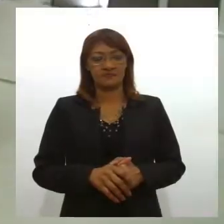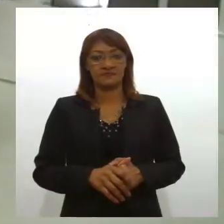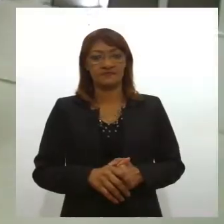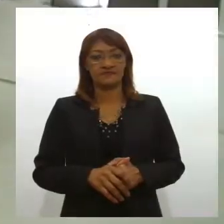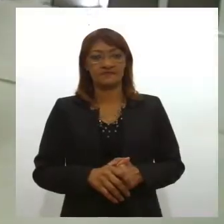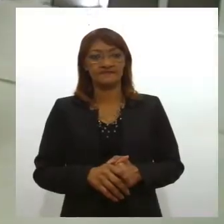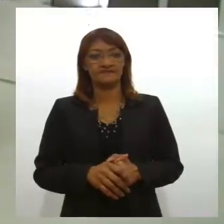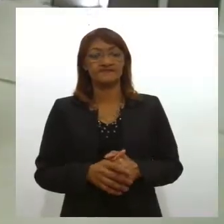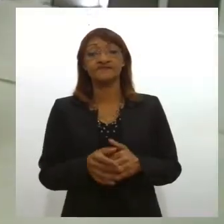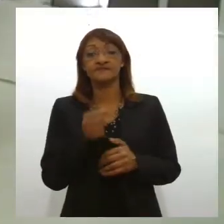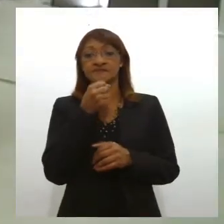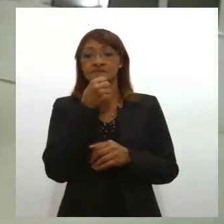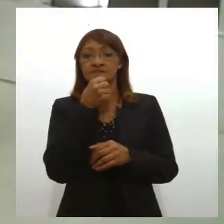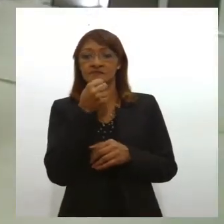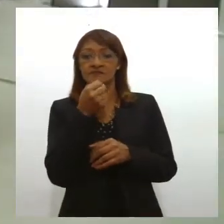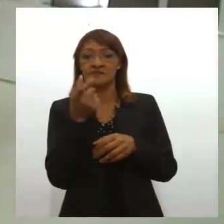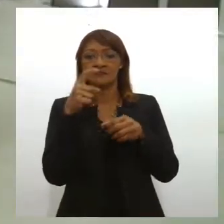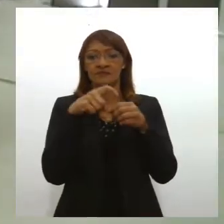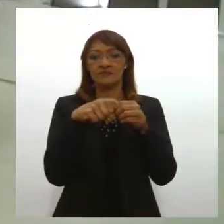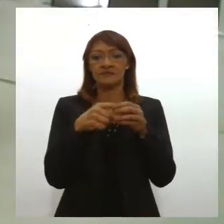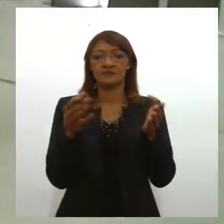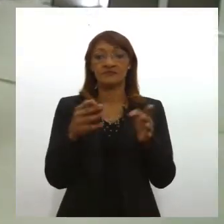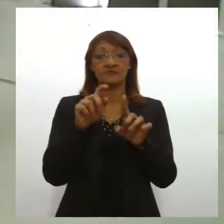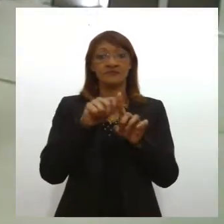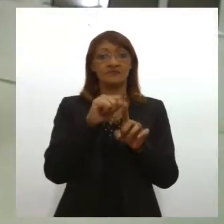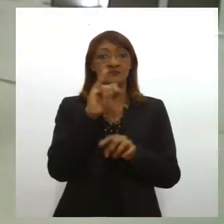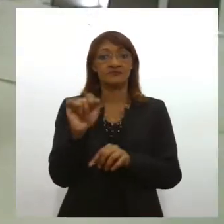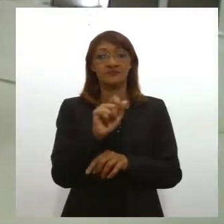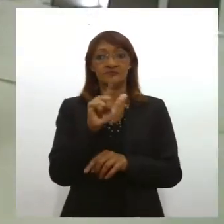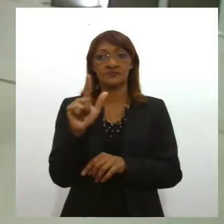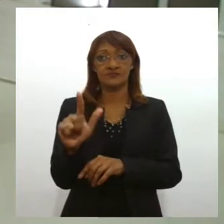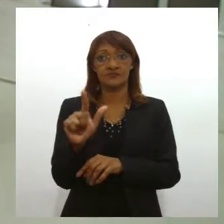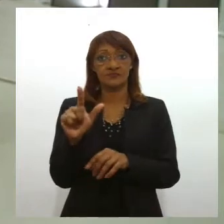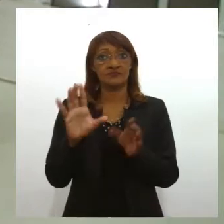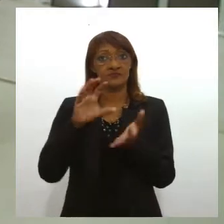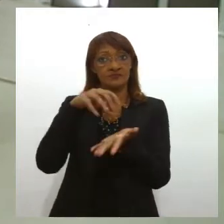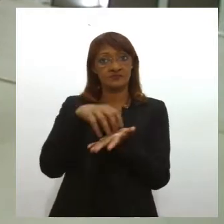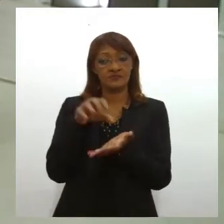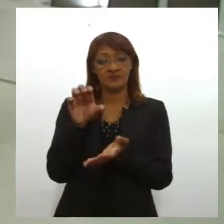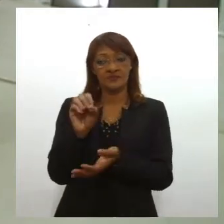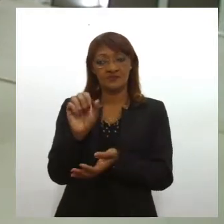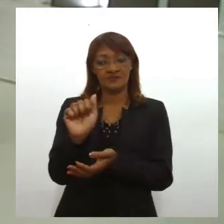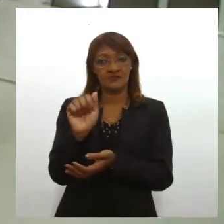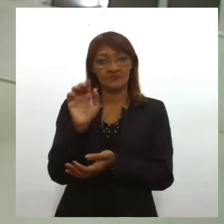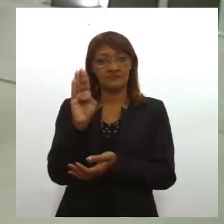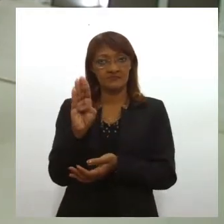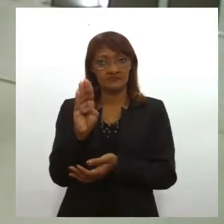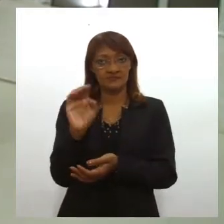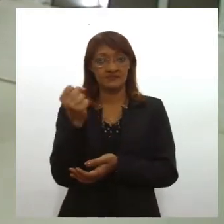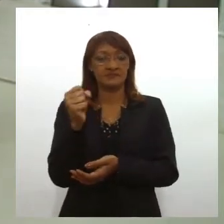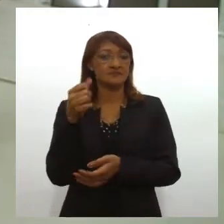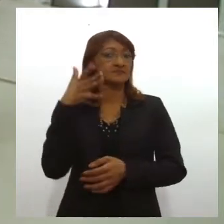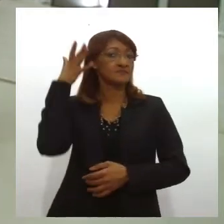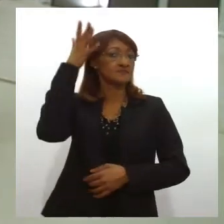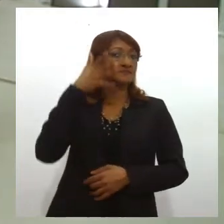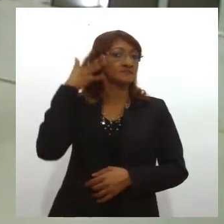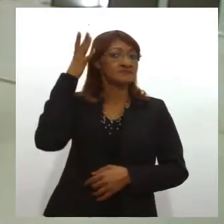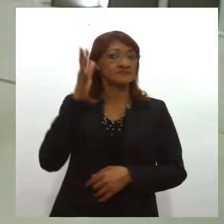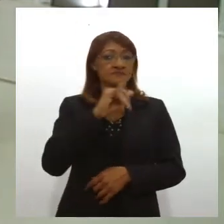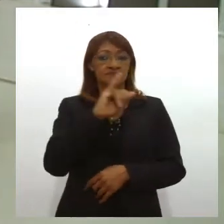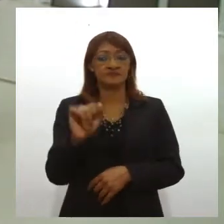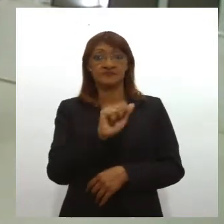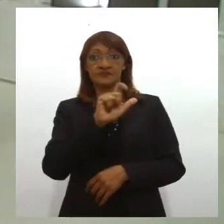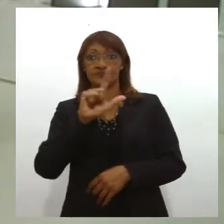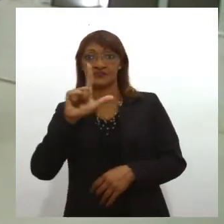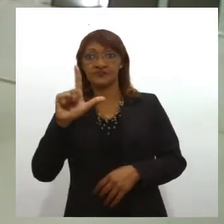O Jornal da Lésia está de volta e no mês de julho a ABC-Jipe promove um ciclo de palestras alusivo ao Julho das Pretas.